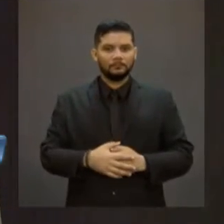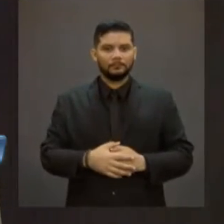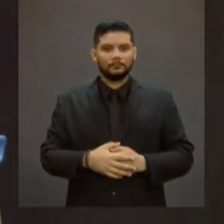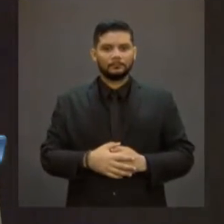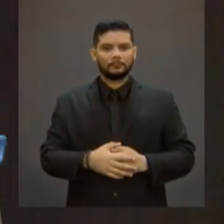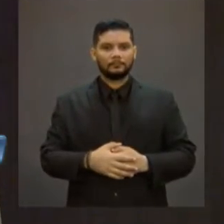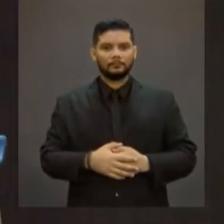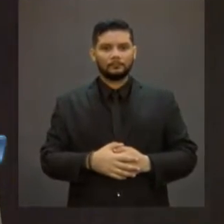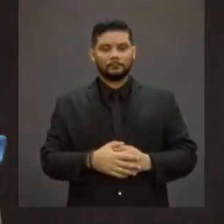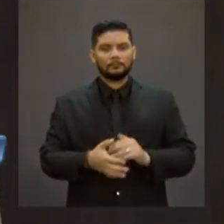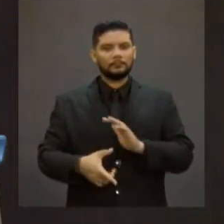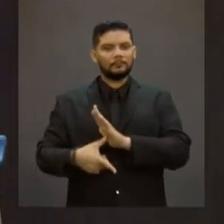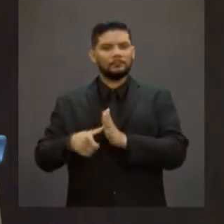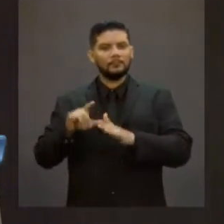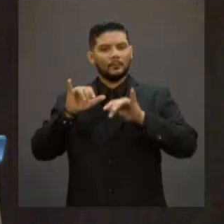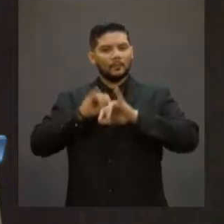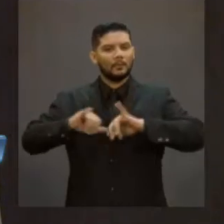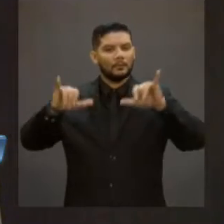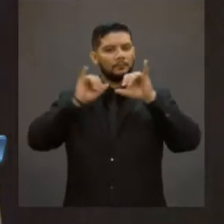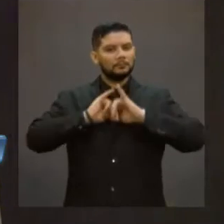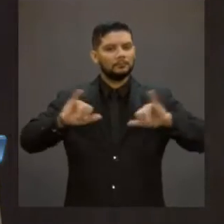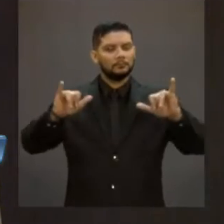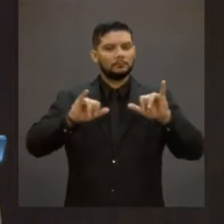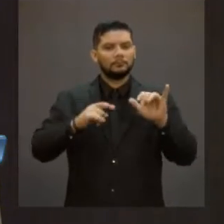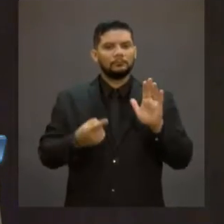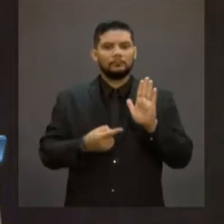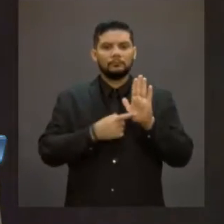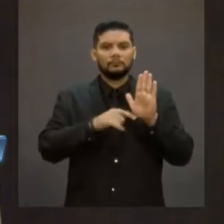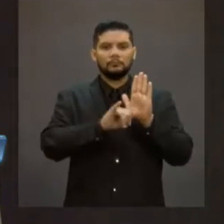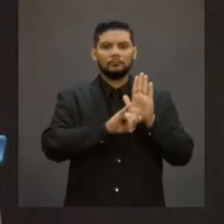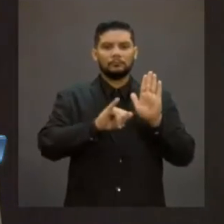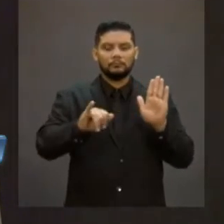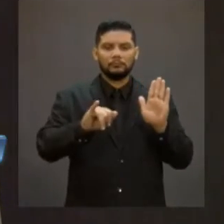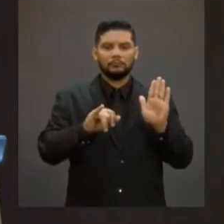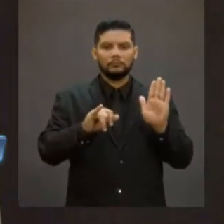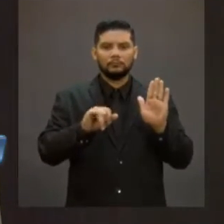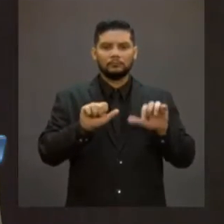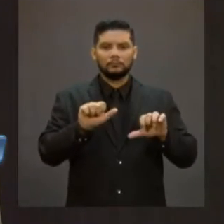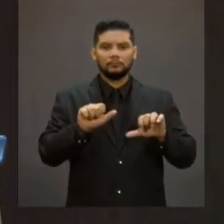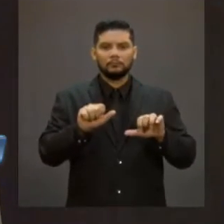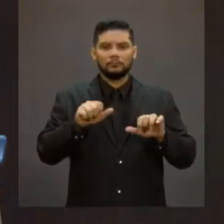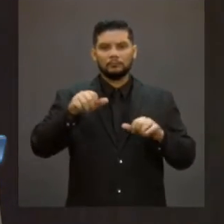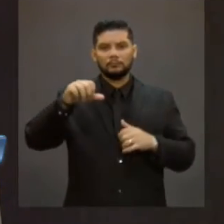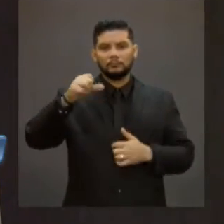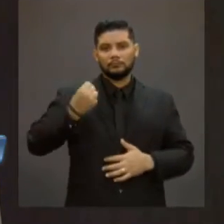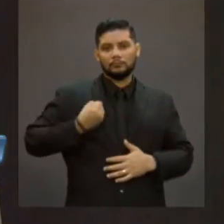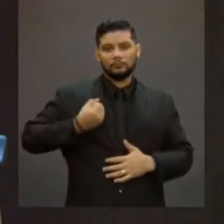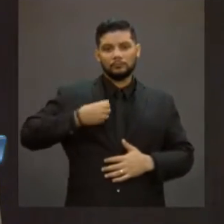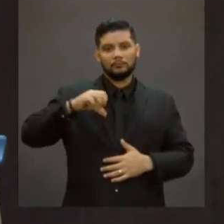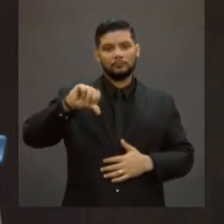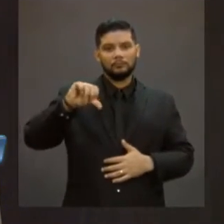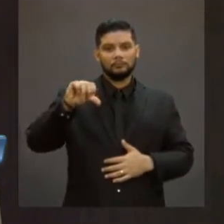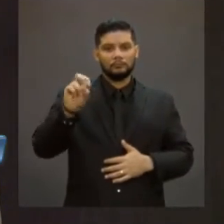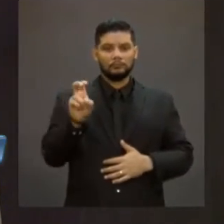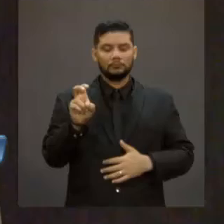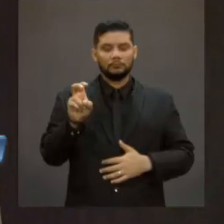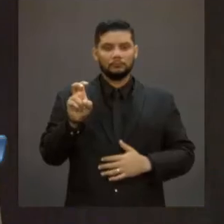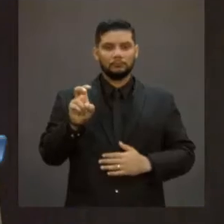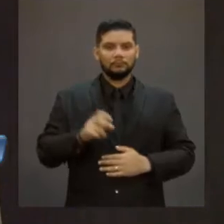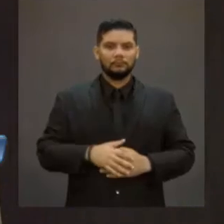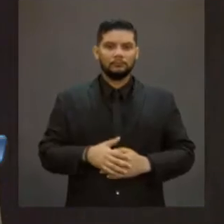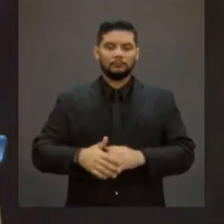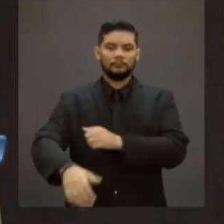com muito alarde o lançamento de uma medida provisória de número 905. Por sinal, quando